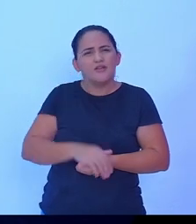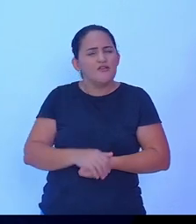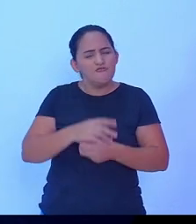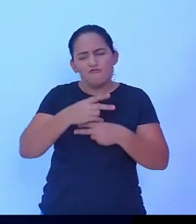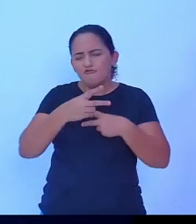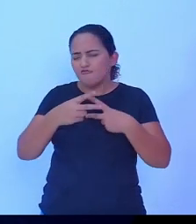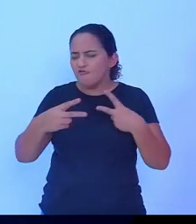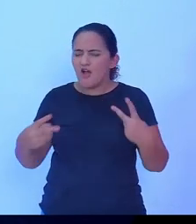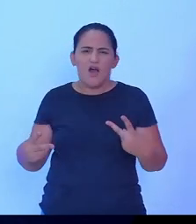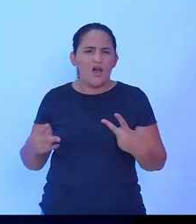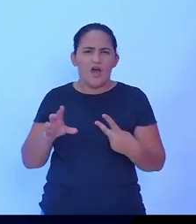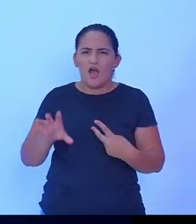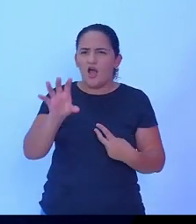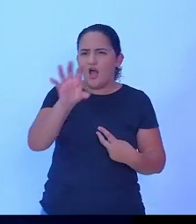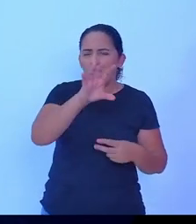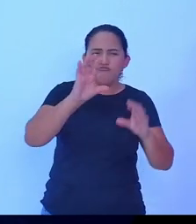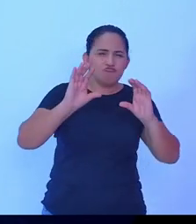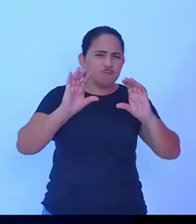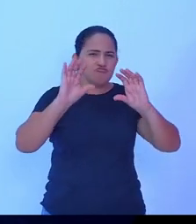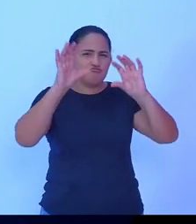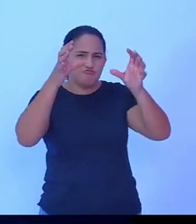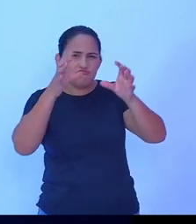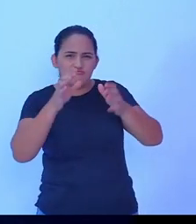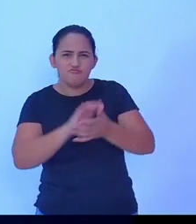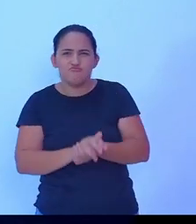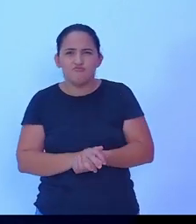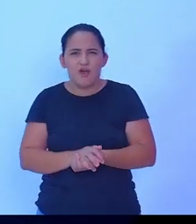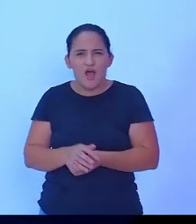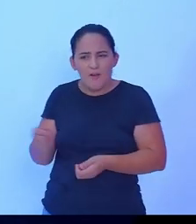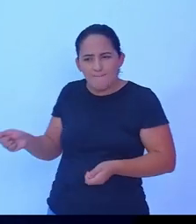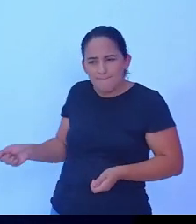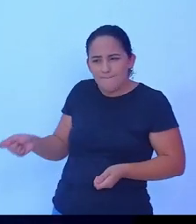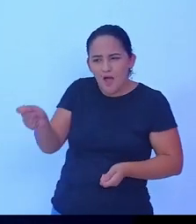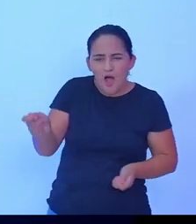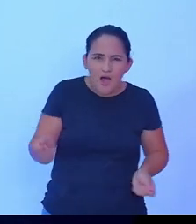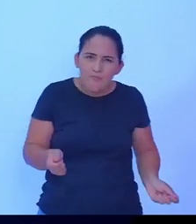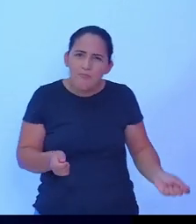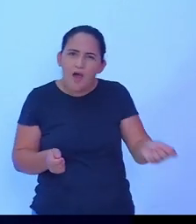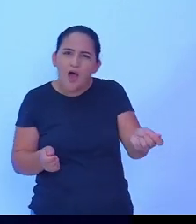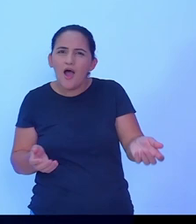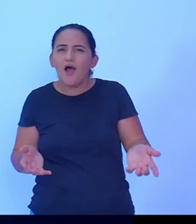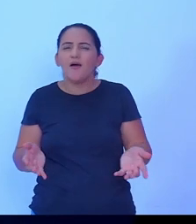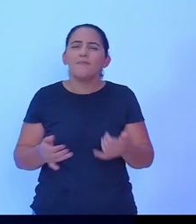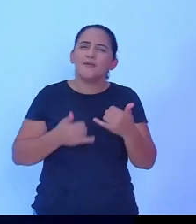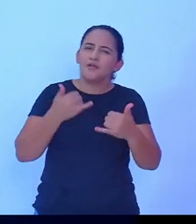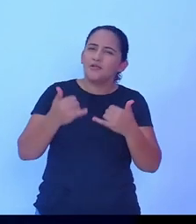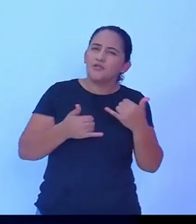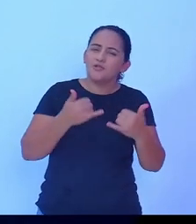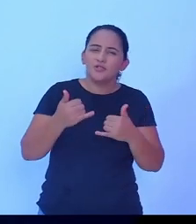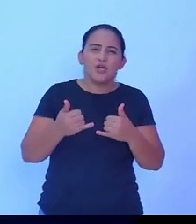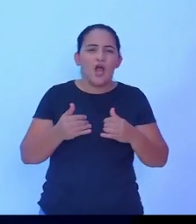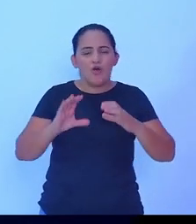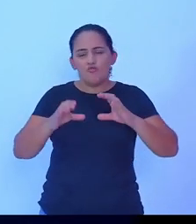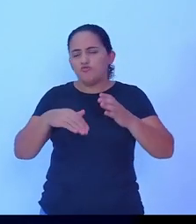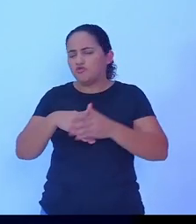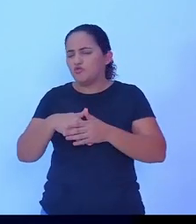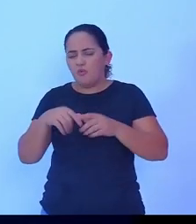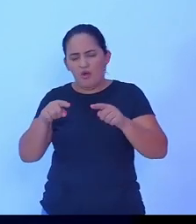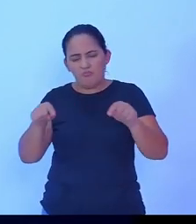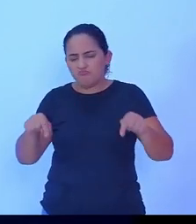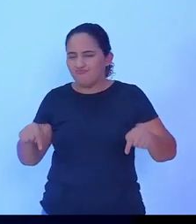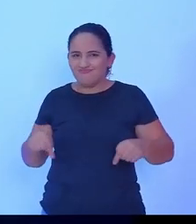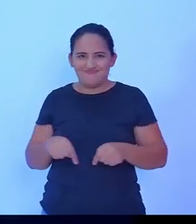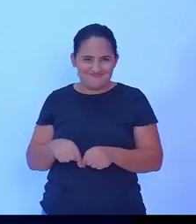setores, é vôlei, é bid tênis, é todos os esportes, futebol suíço. Então, assim, é um